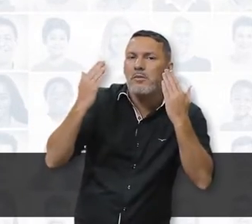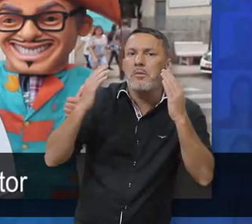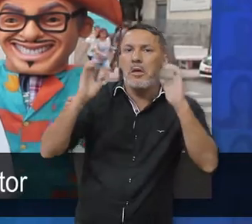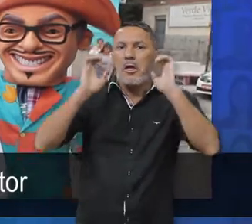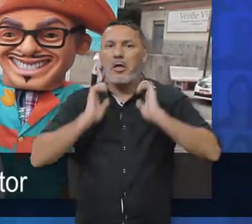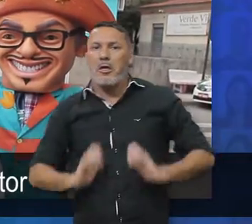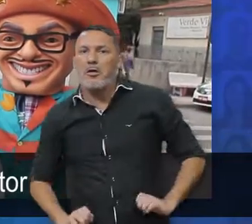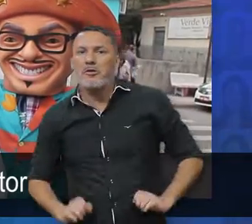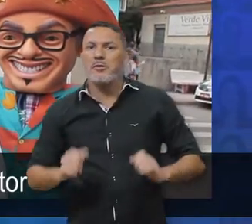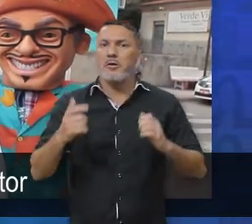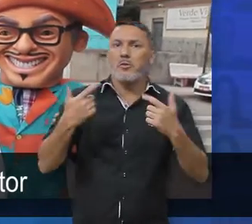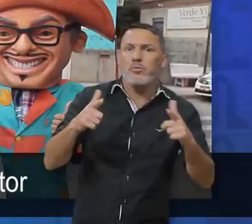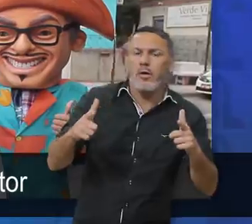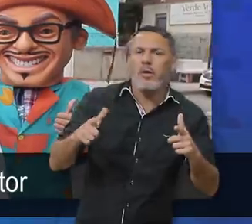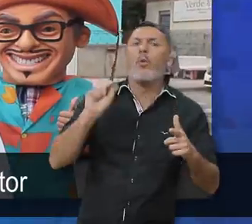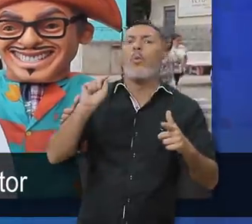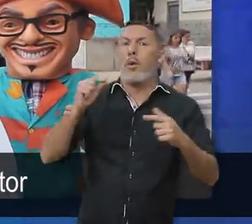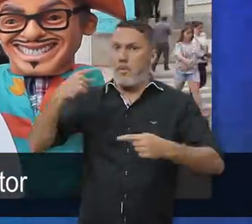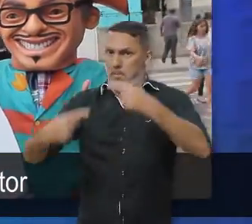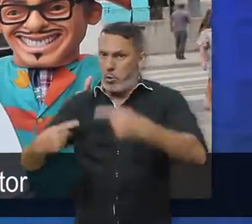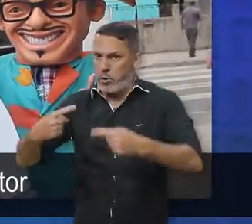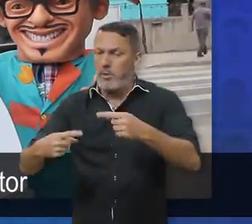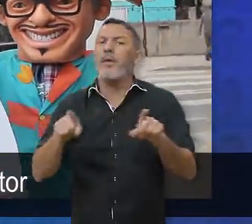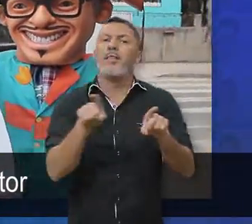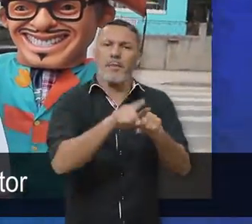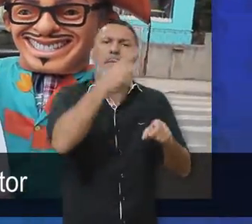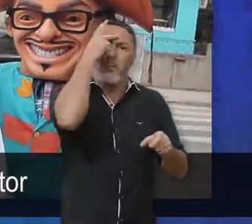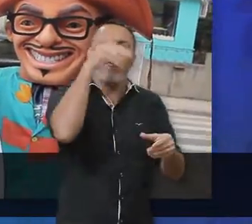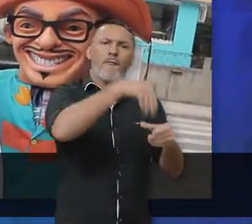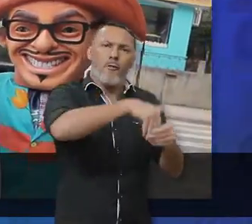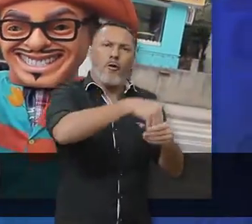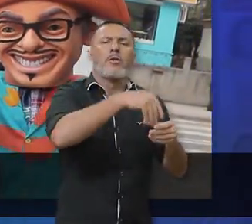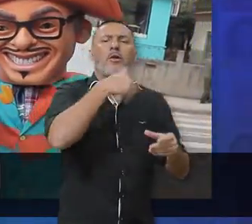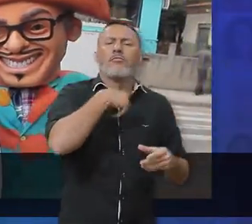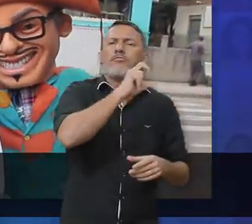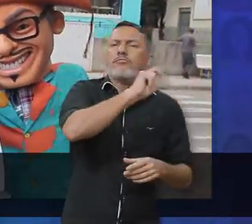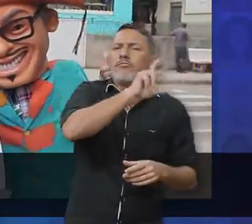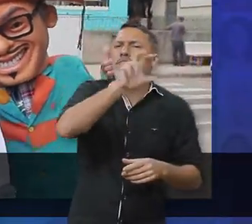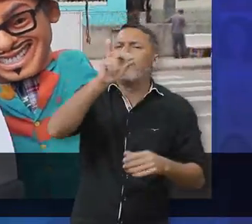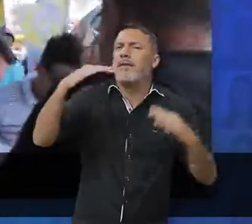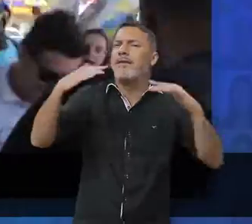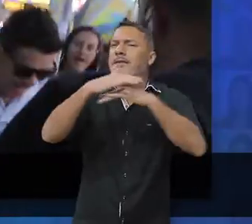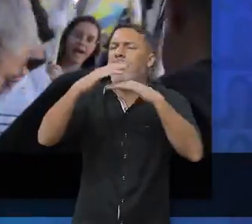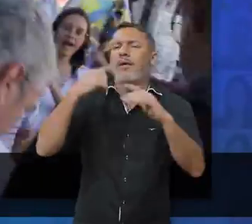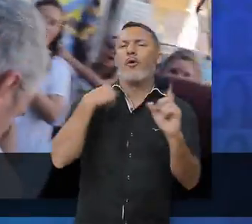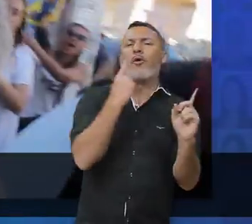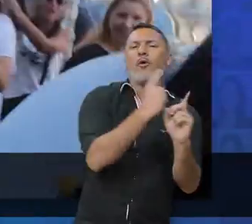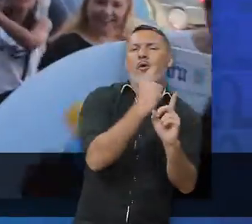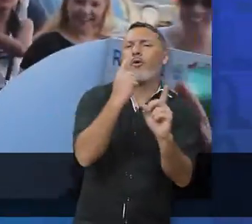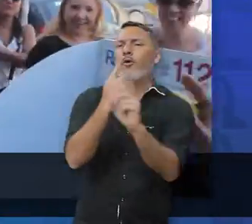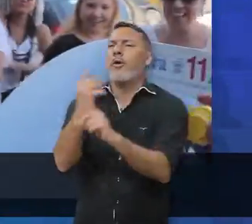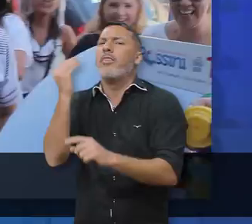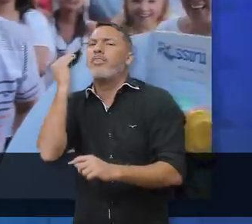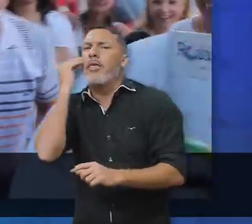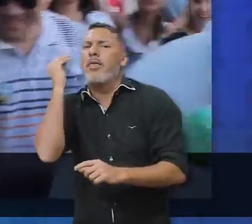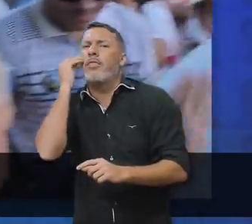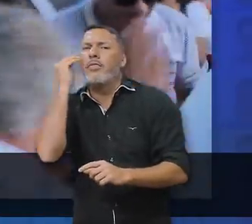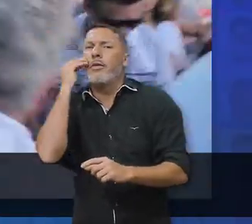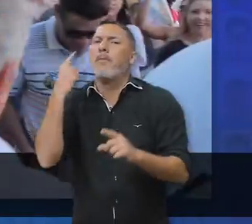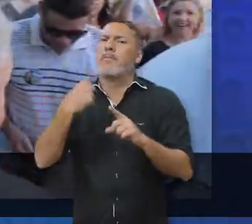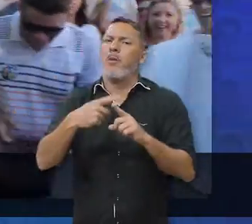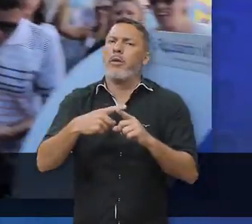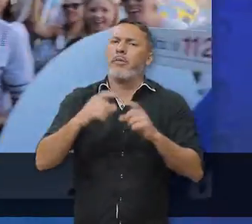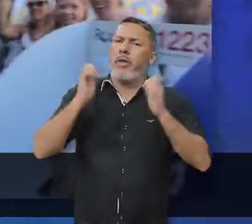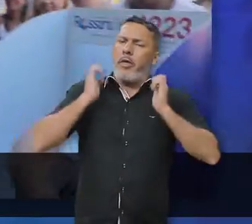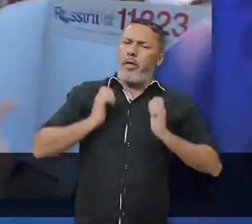criador. Pra medir a honestidade do político e do eleitor. Nas ruas das nossas cidades, com quem encontro, por onde vou.